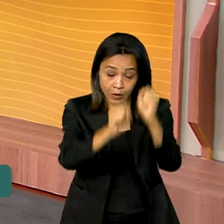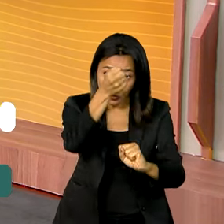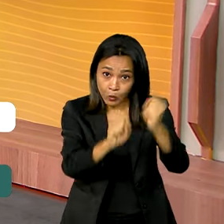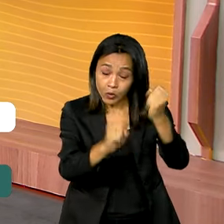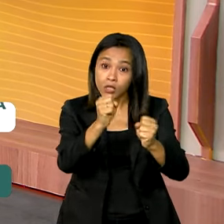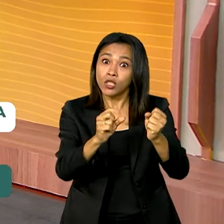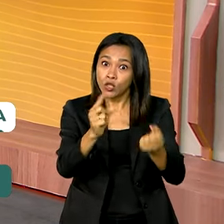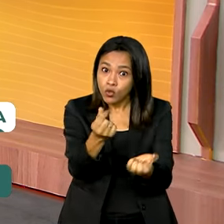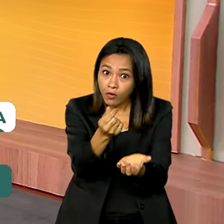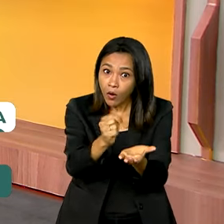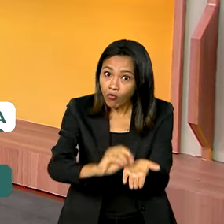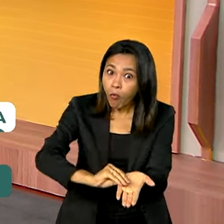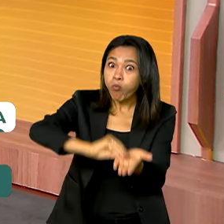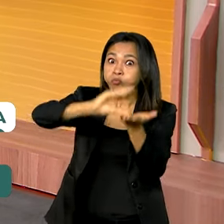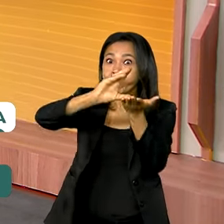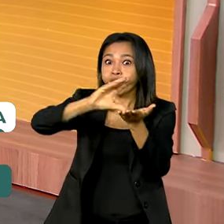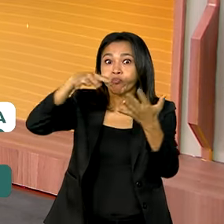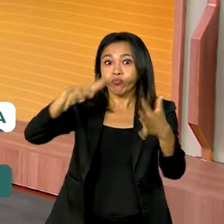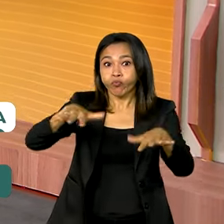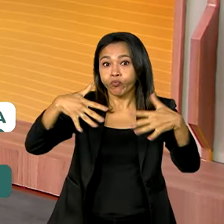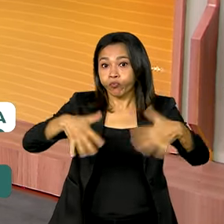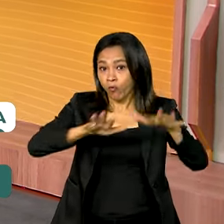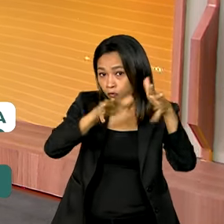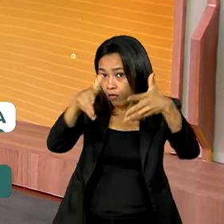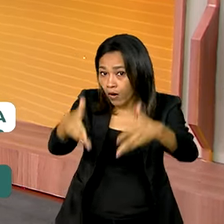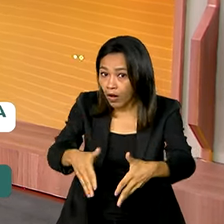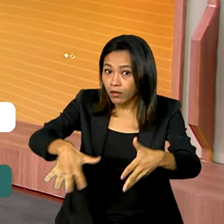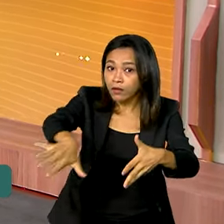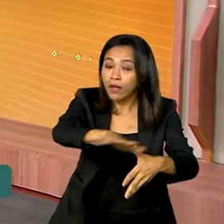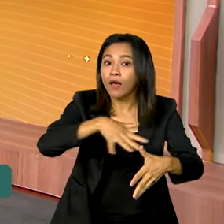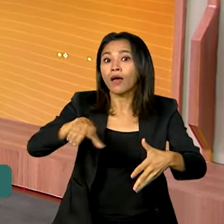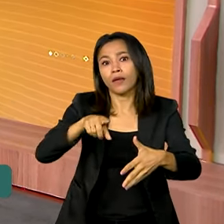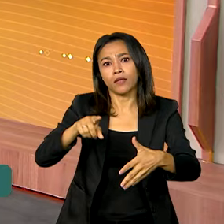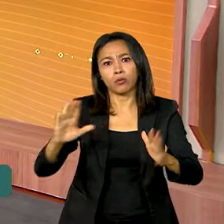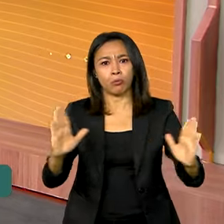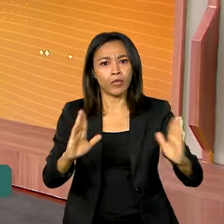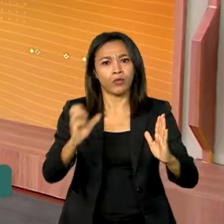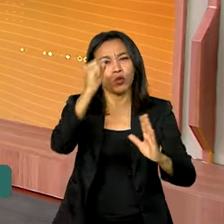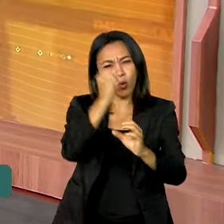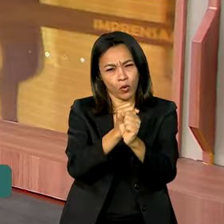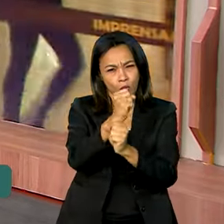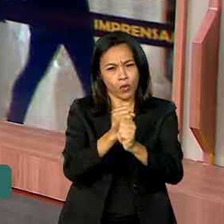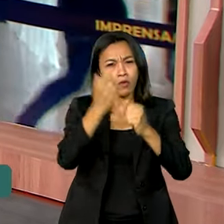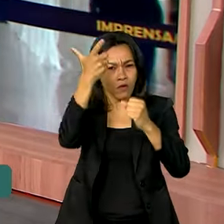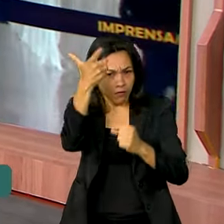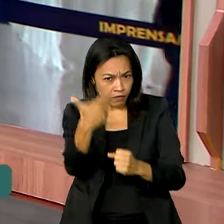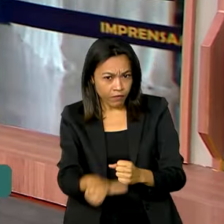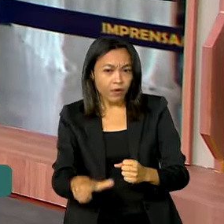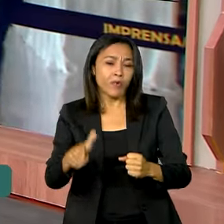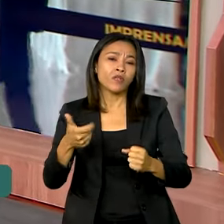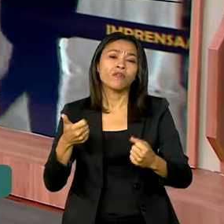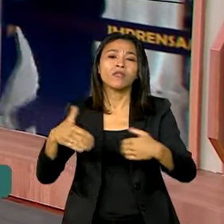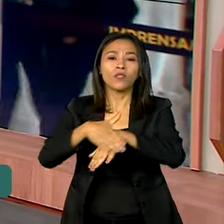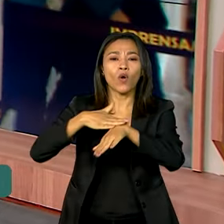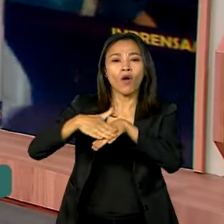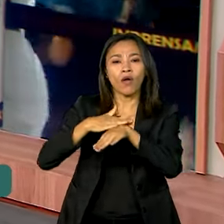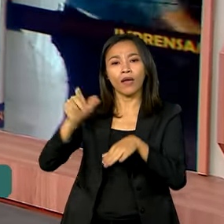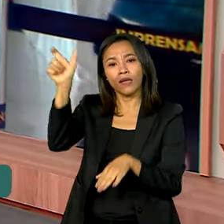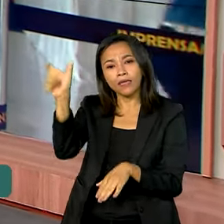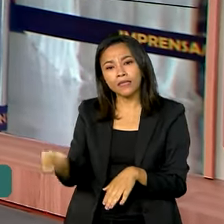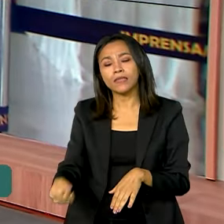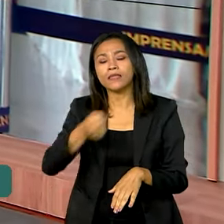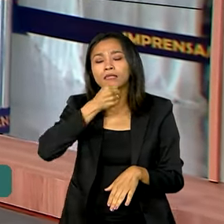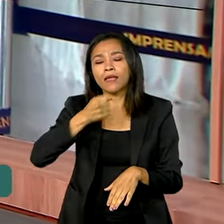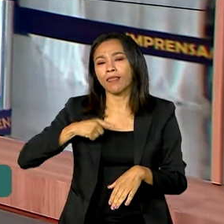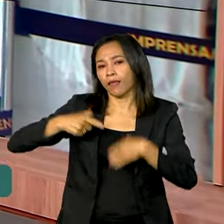destinados ao agro pela primeira vez em oito anos. Vamos conversar novamente com a repórter Jéssica Gonçalves, que tem